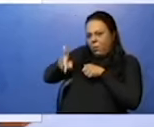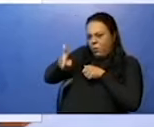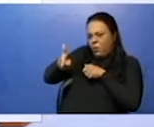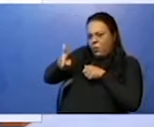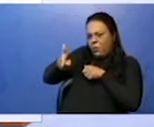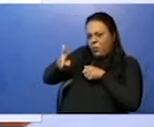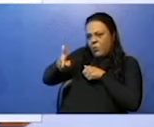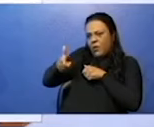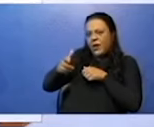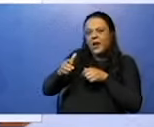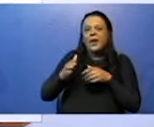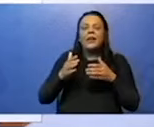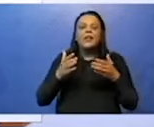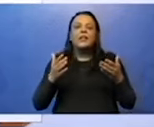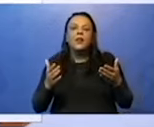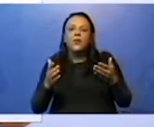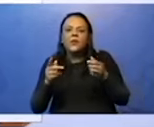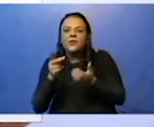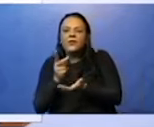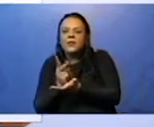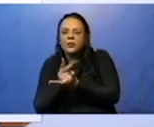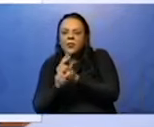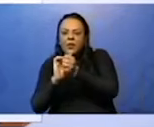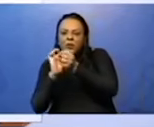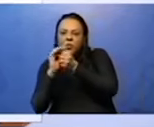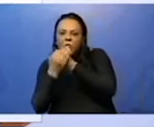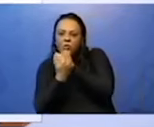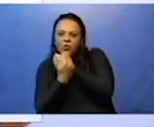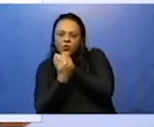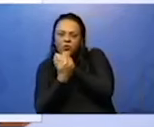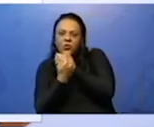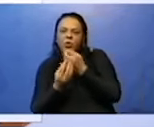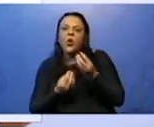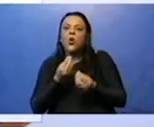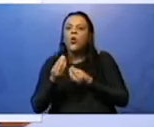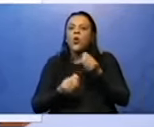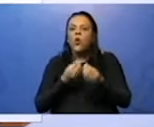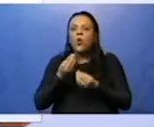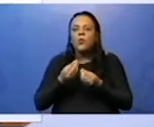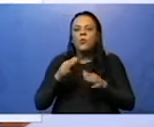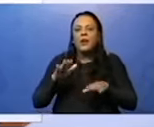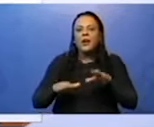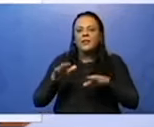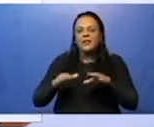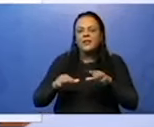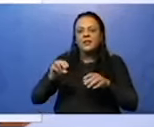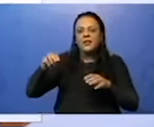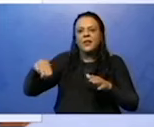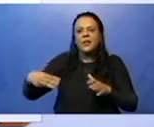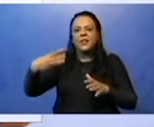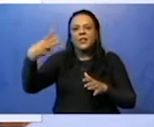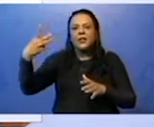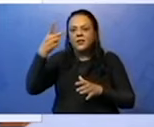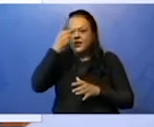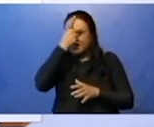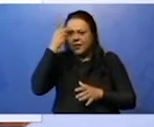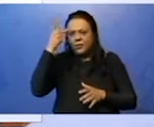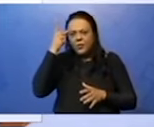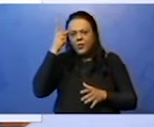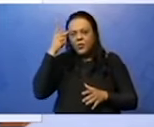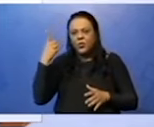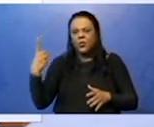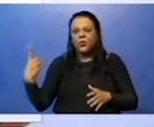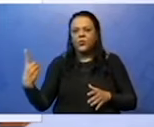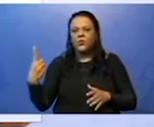indeterminado? Uma marca deles, dos mais comuns, tá? Ele pode estar na terceira pessoa do singular mais C, mas esse não é tão comum. O mais